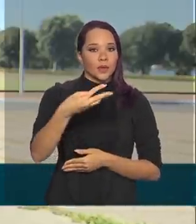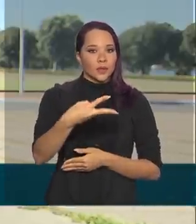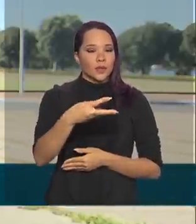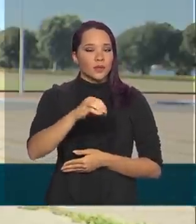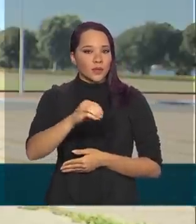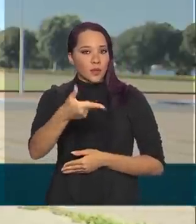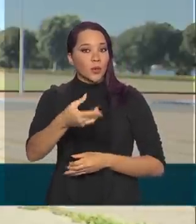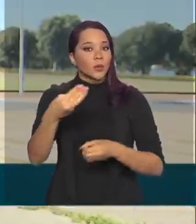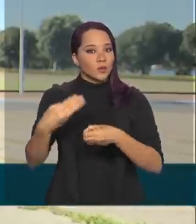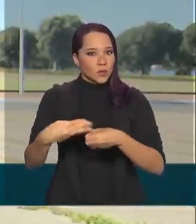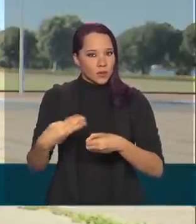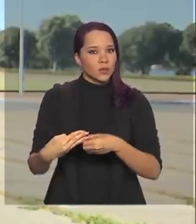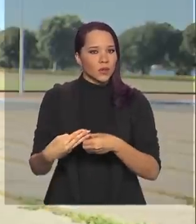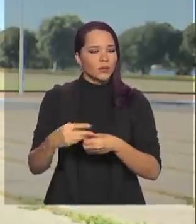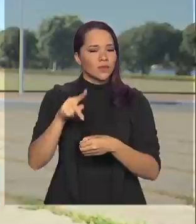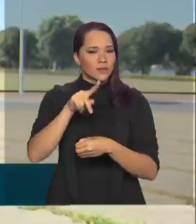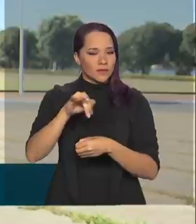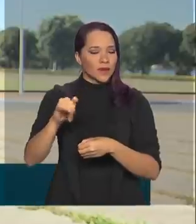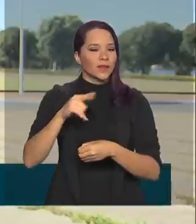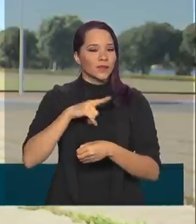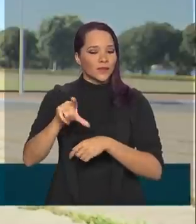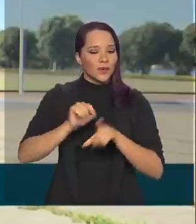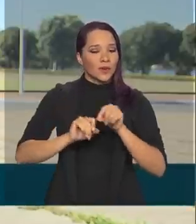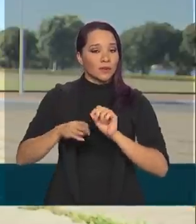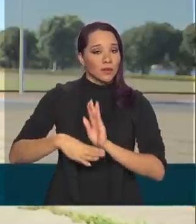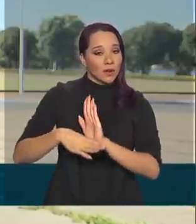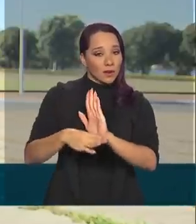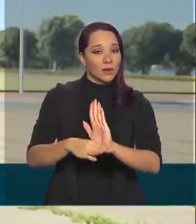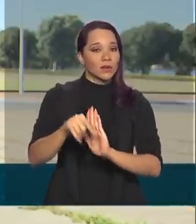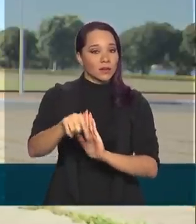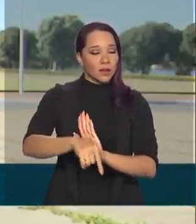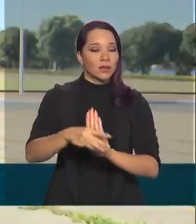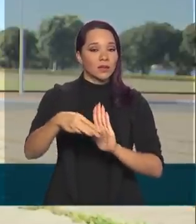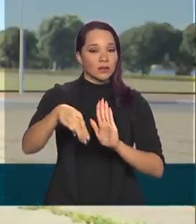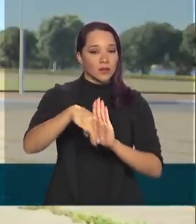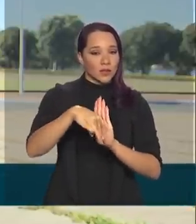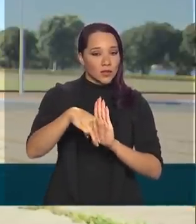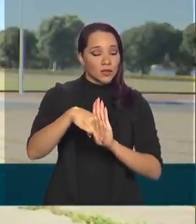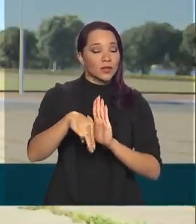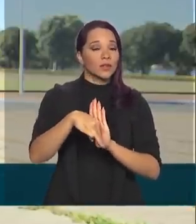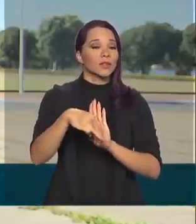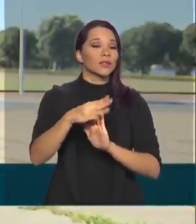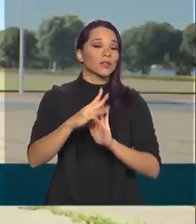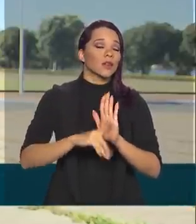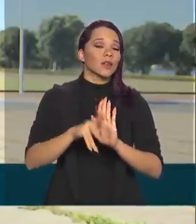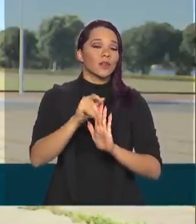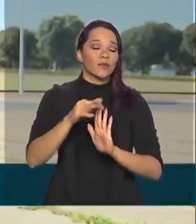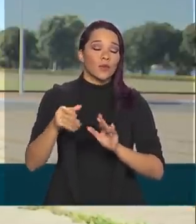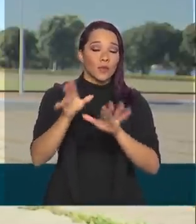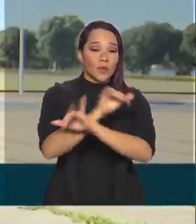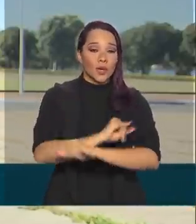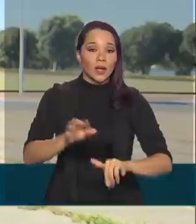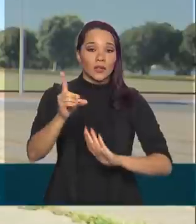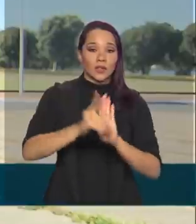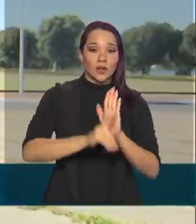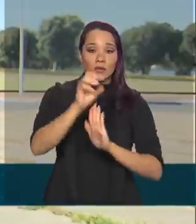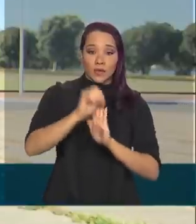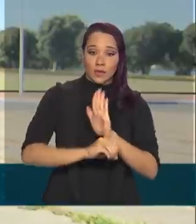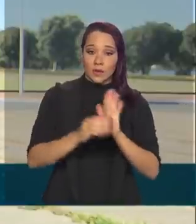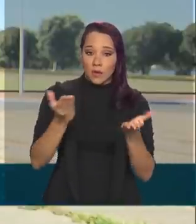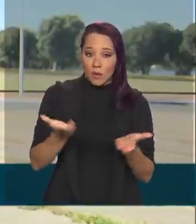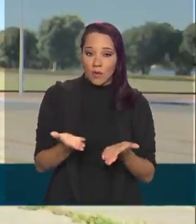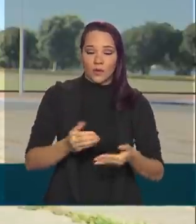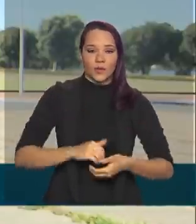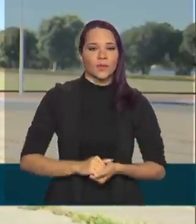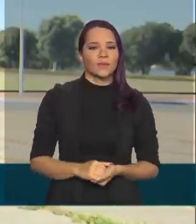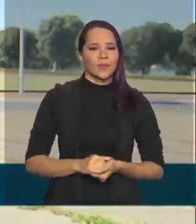municípios vão ser beneficiados com essa medida que foi publicada no Diário Oficial da União de hoje. Ela credencia